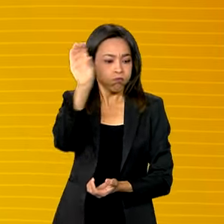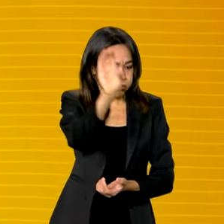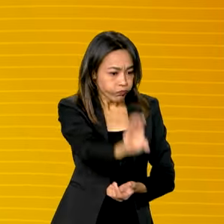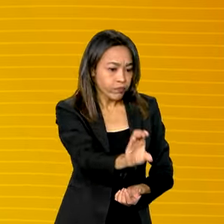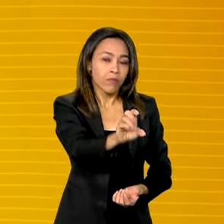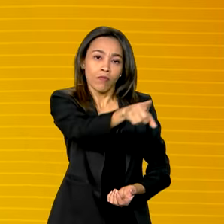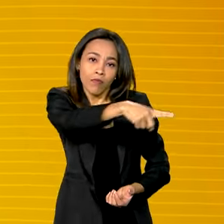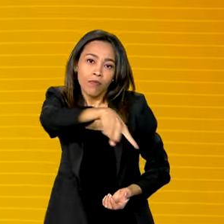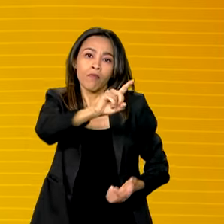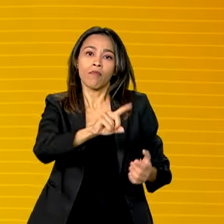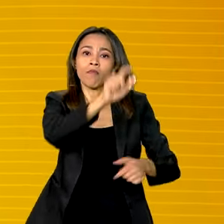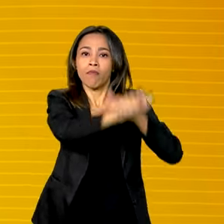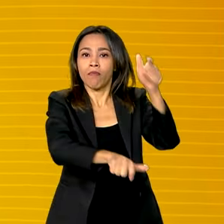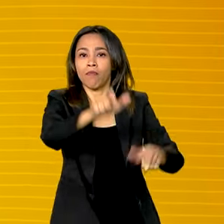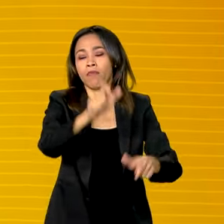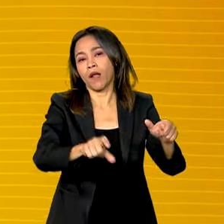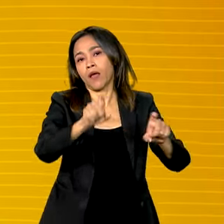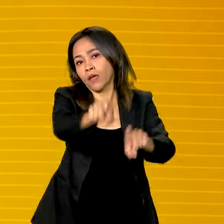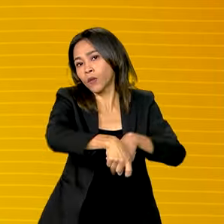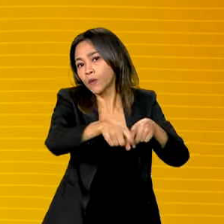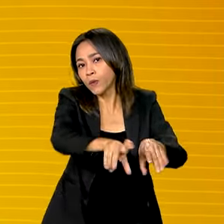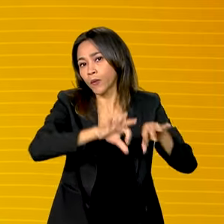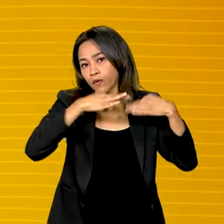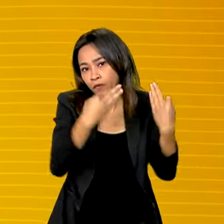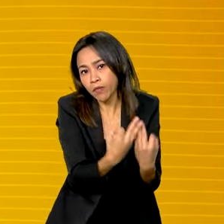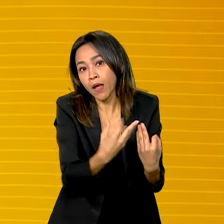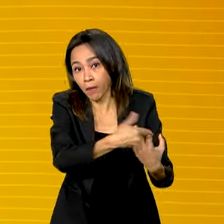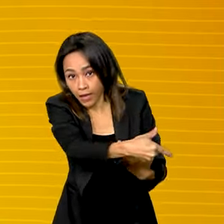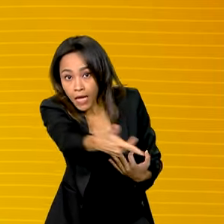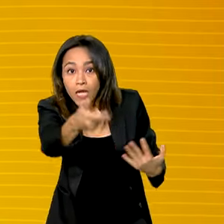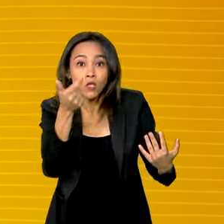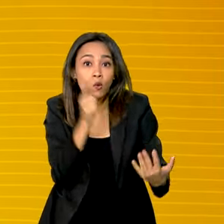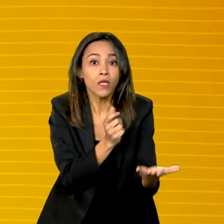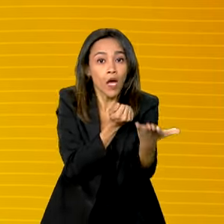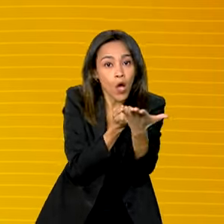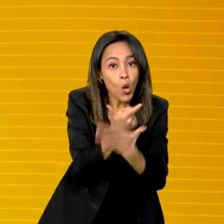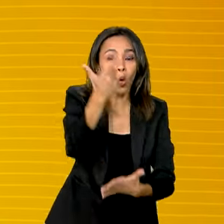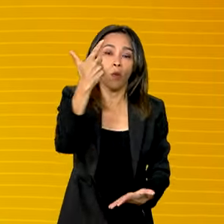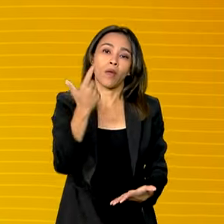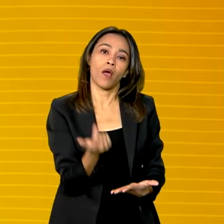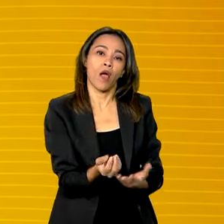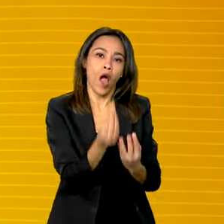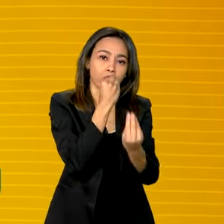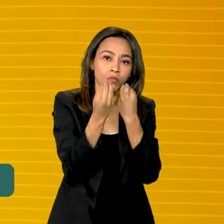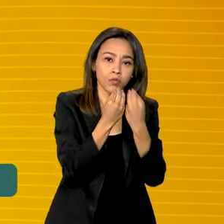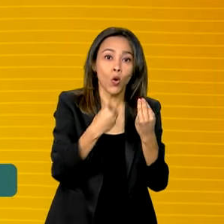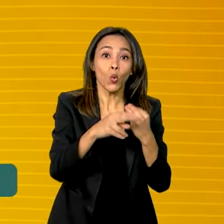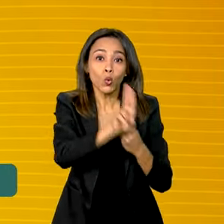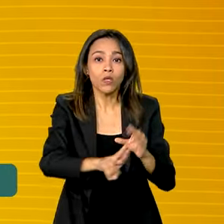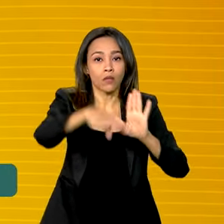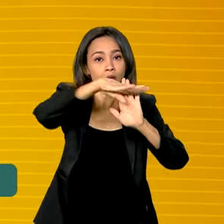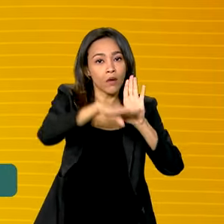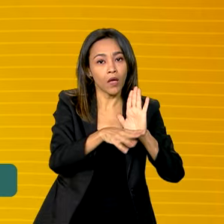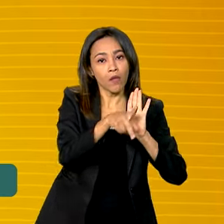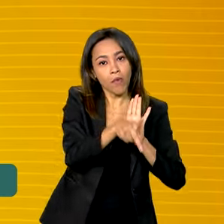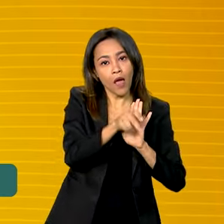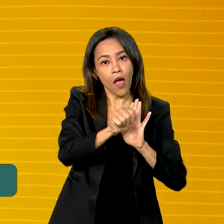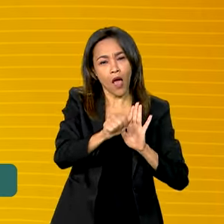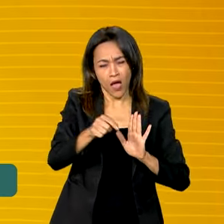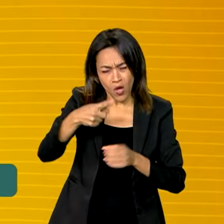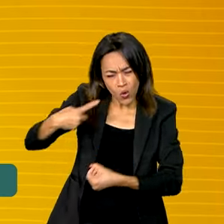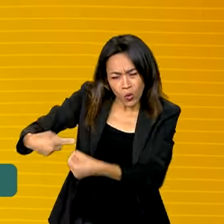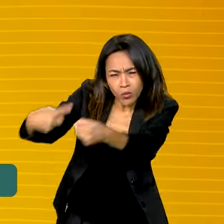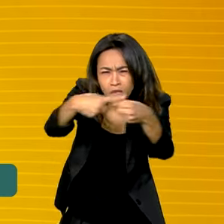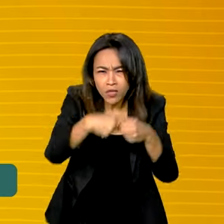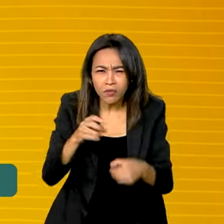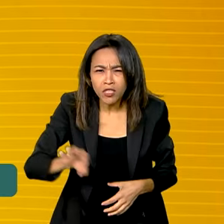este ano para execução do programa de aquisição de alimentos, PAA. Só por meio dos estados e municípios, são mais